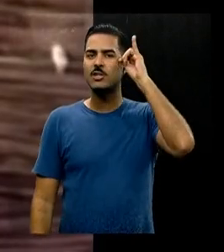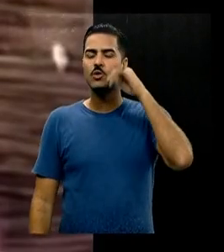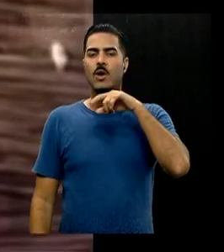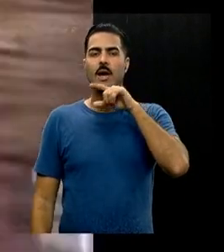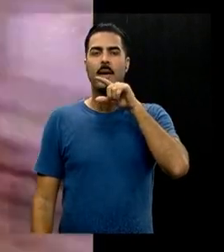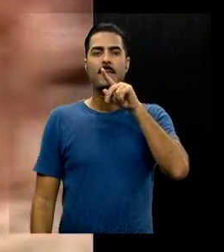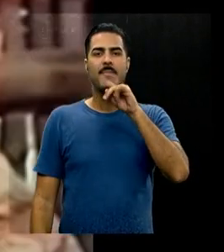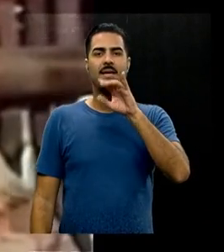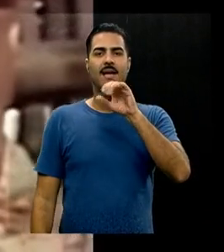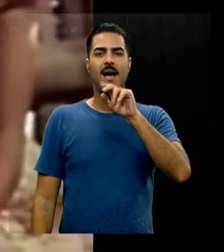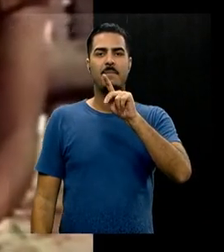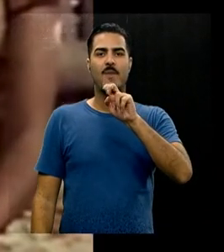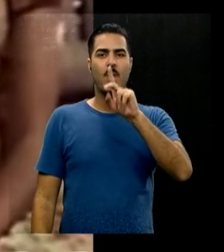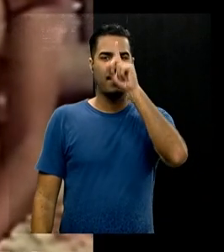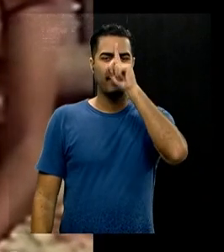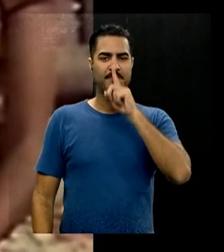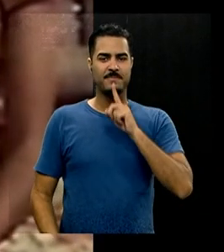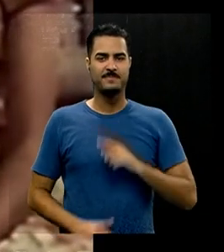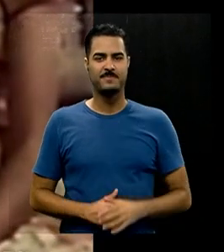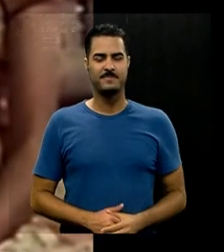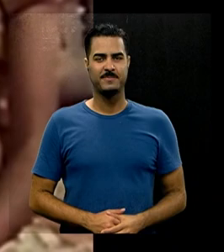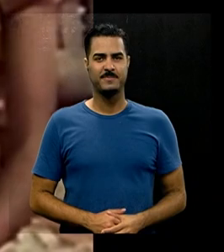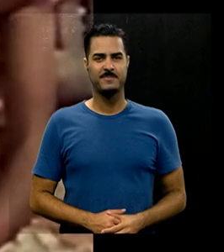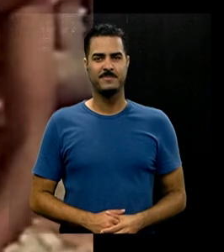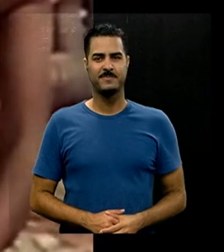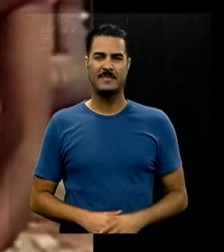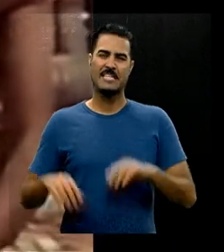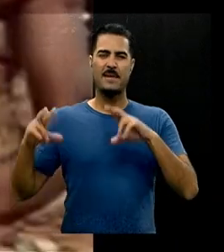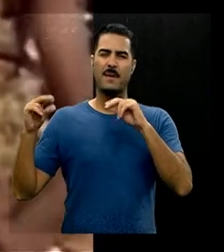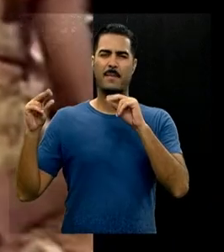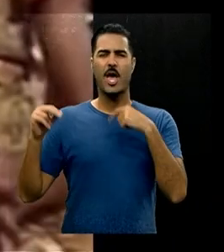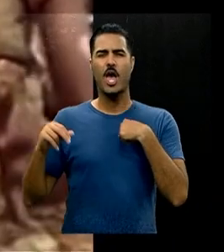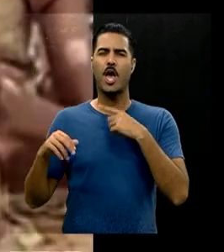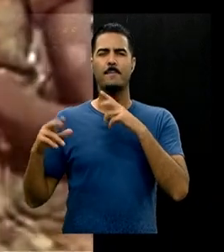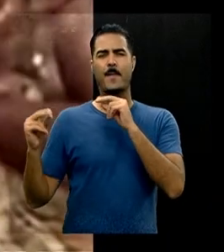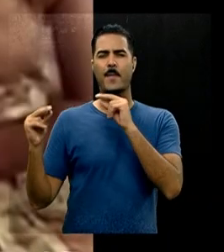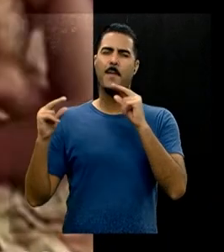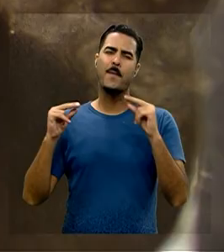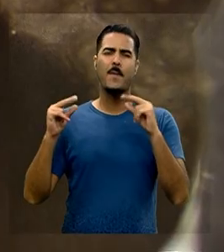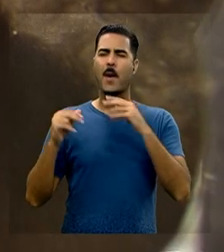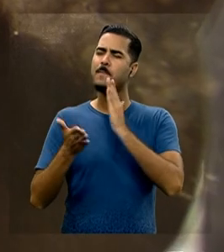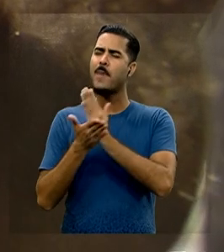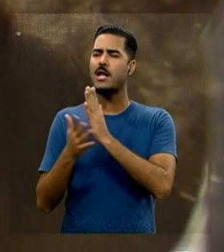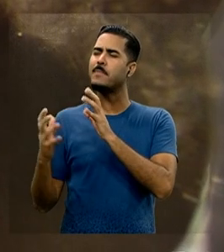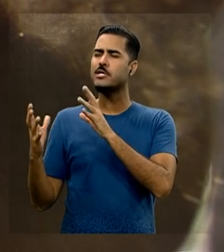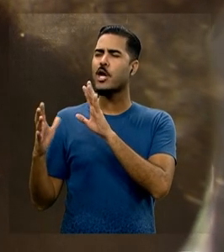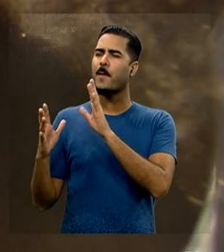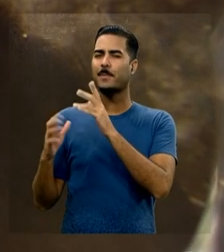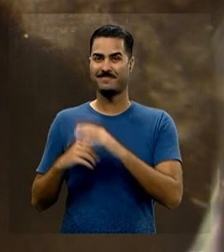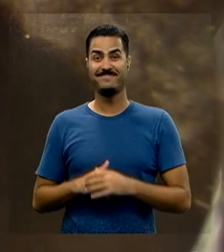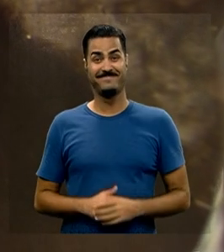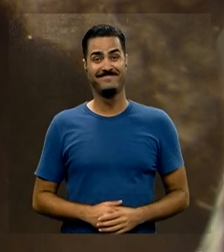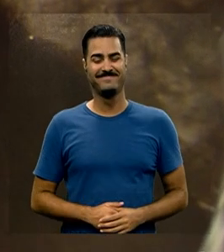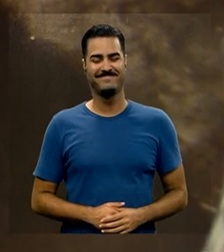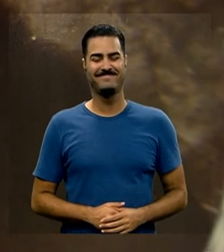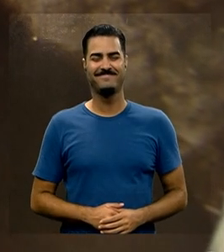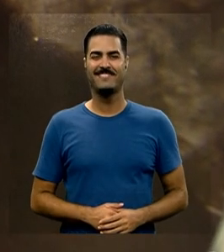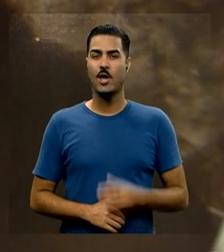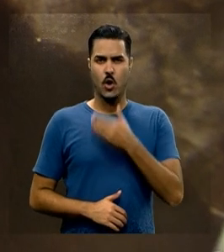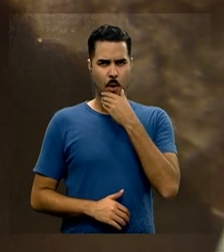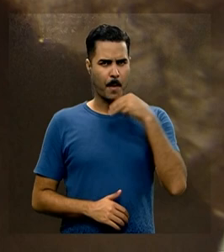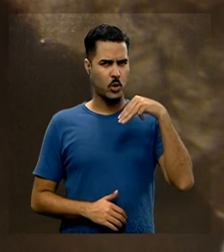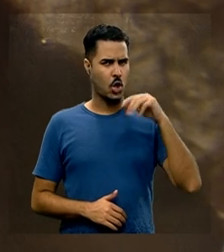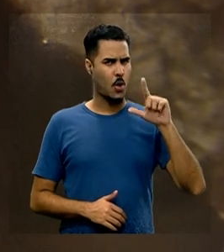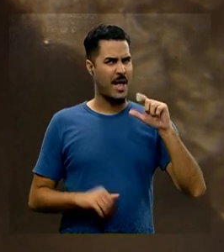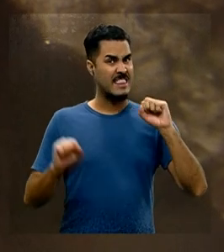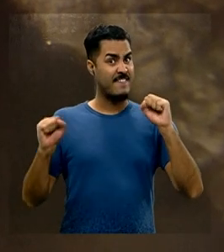rinoceronte é meu. Nosso, Emília, nosso? É isso mesmo, nosso? Chega de discussão. Defensor da cultura nacional, Monteiro Lobato